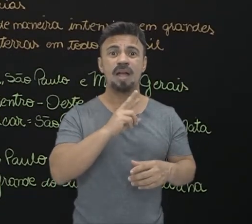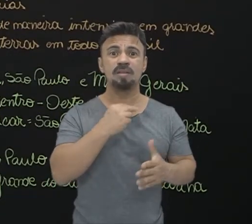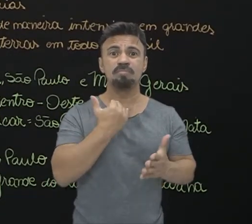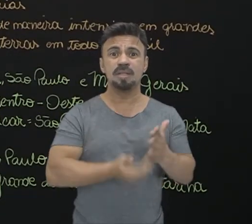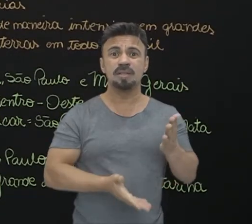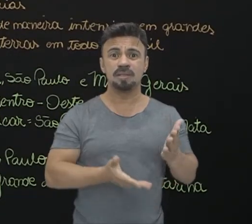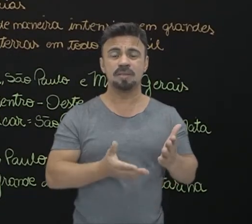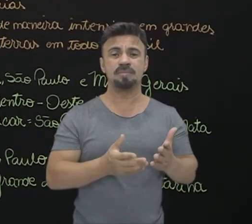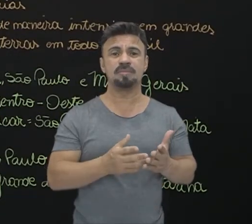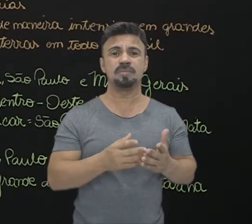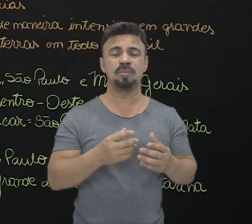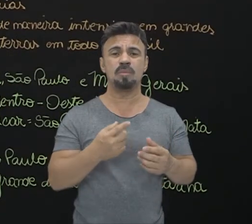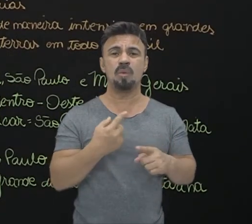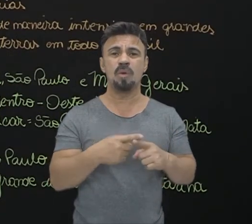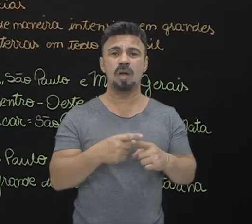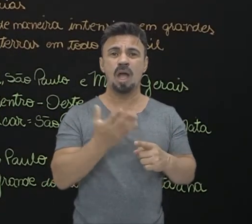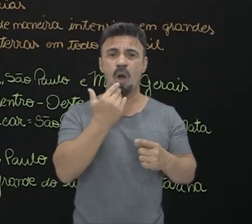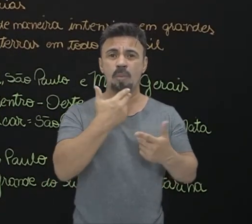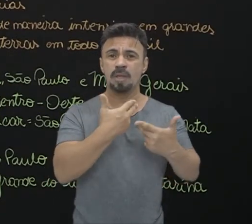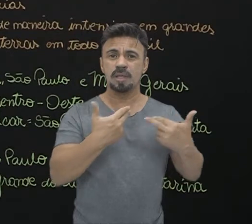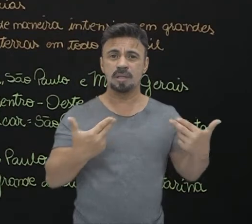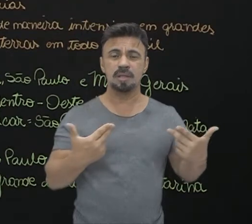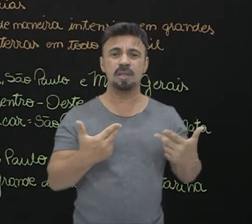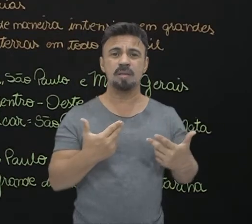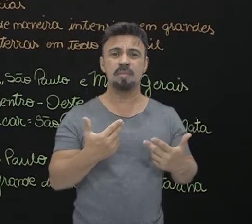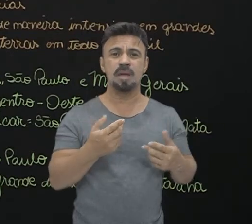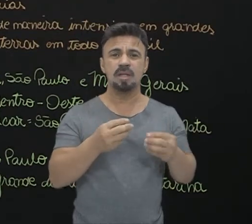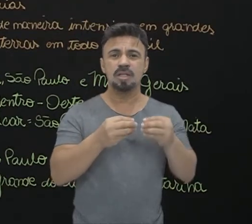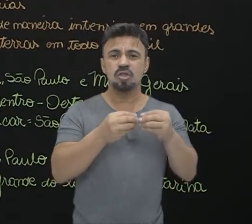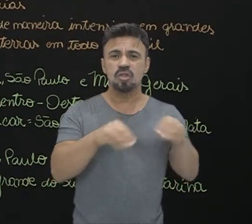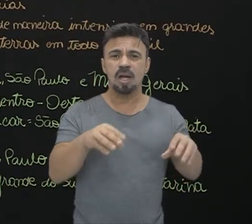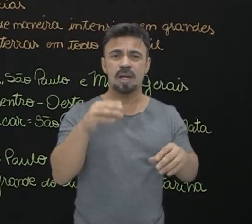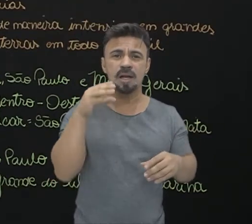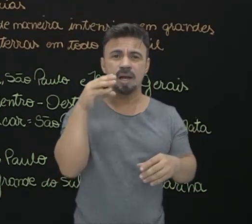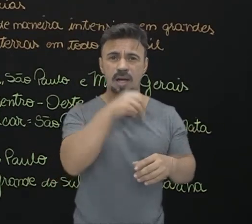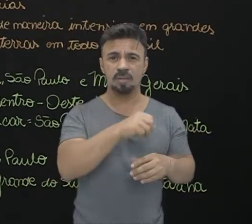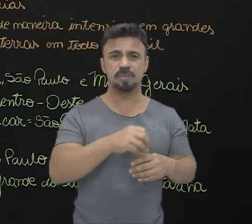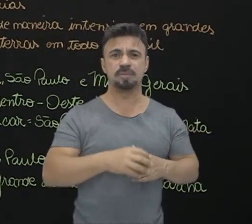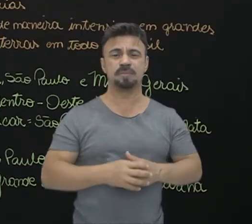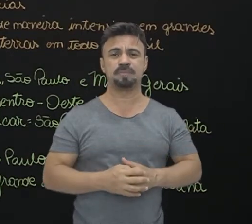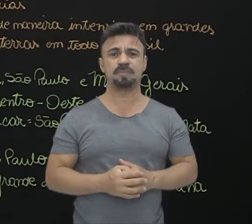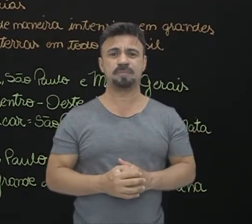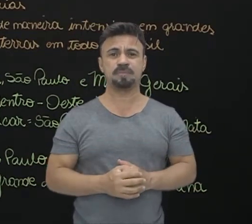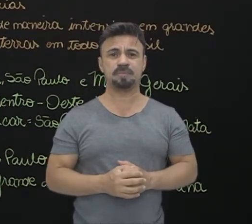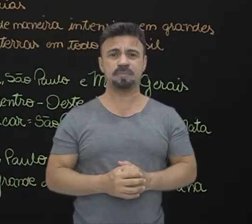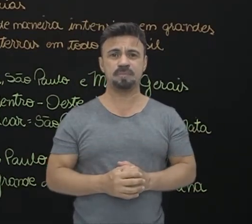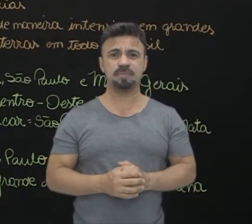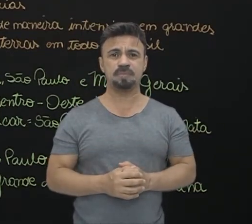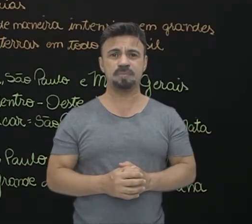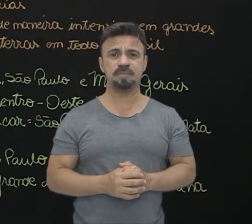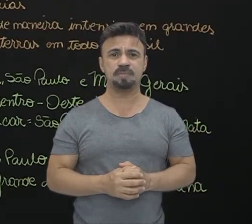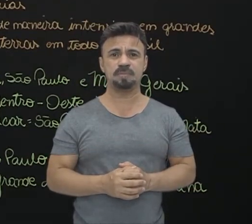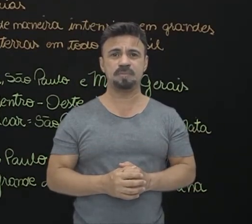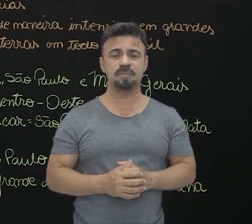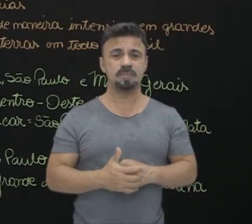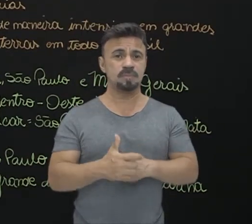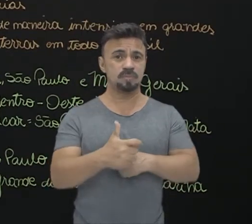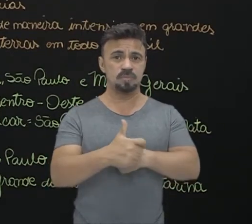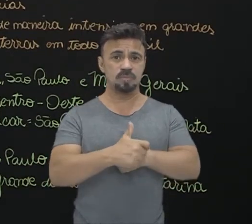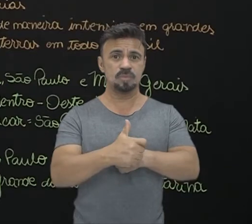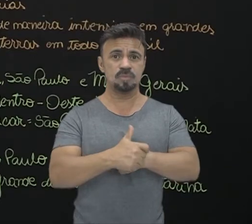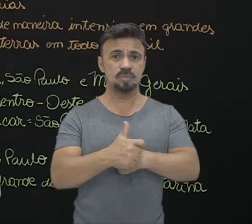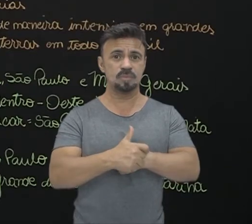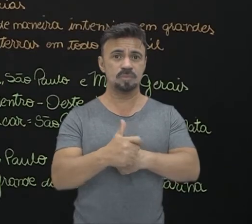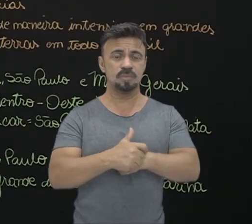ser uma coisa com pouca condição de aguentar um tempo, ele